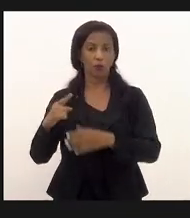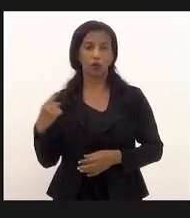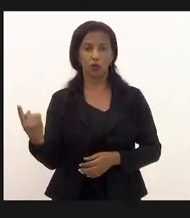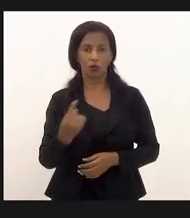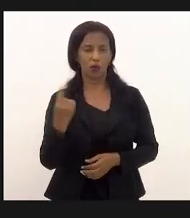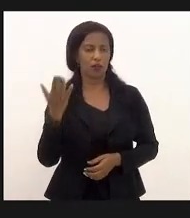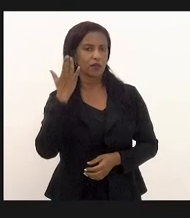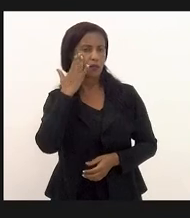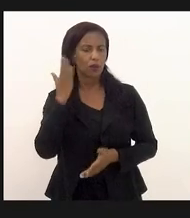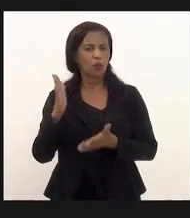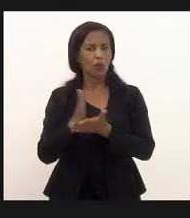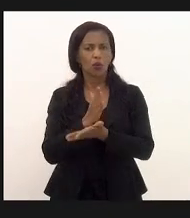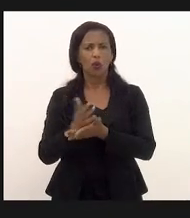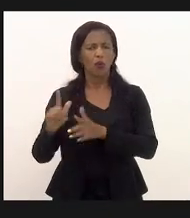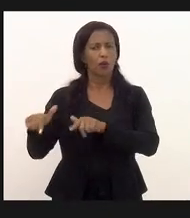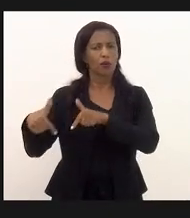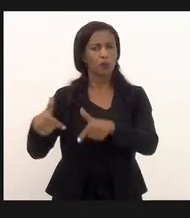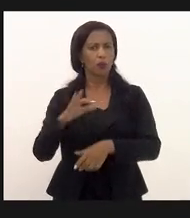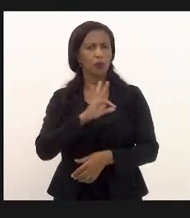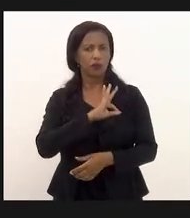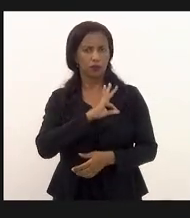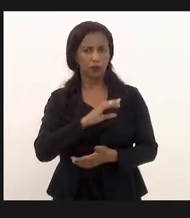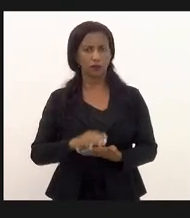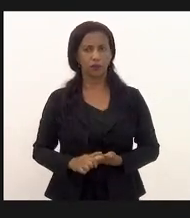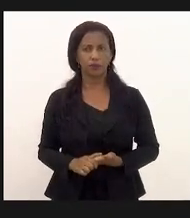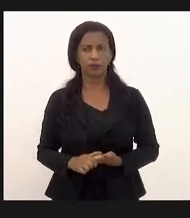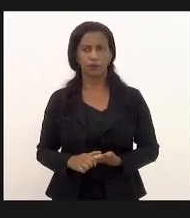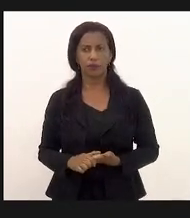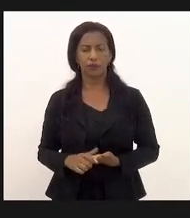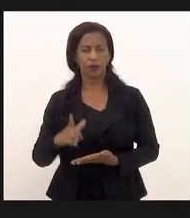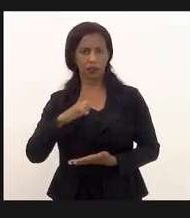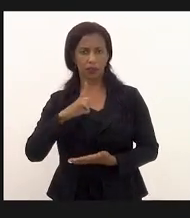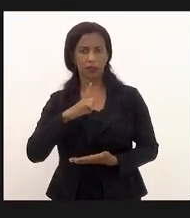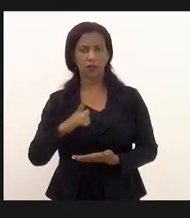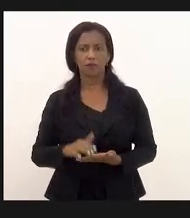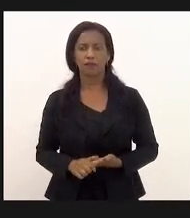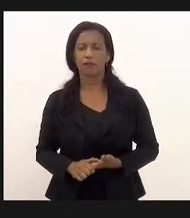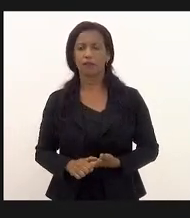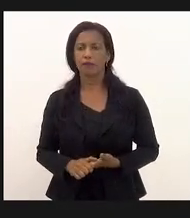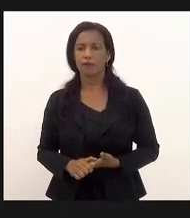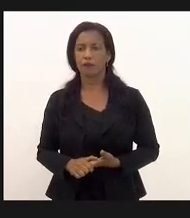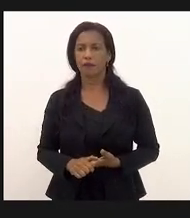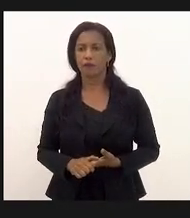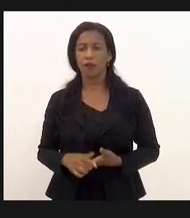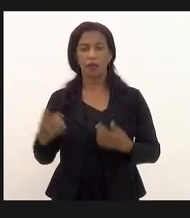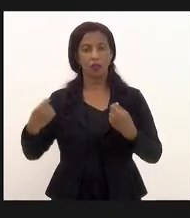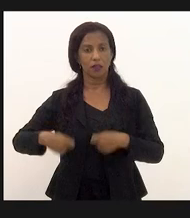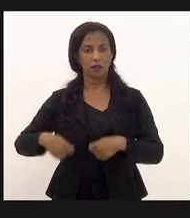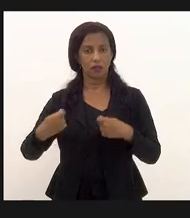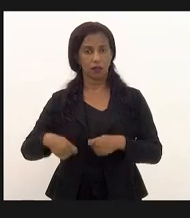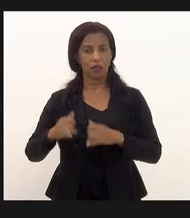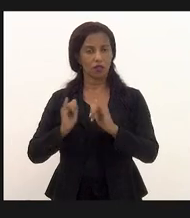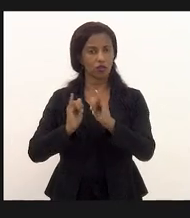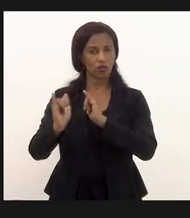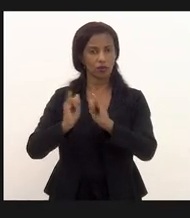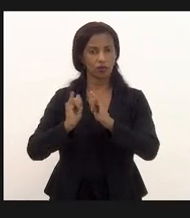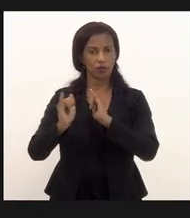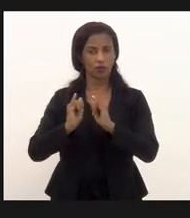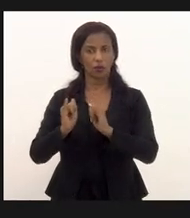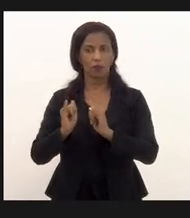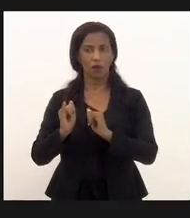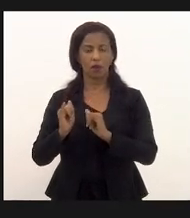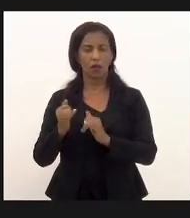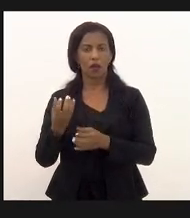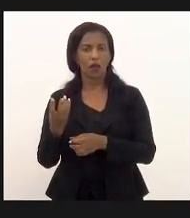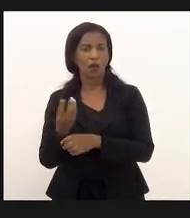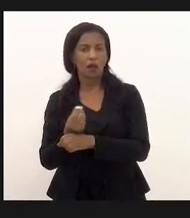sabemos que qualquer operação policial que se tem necessidade de informar a muitas